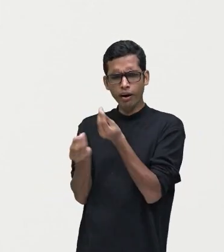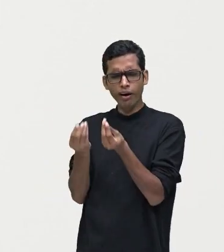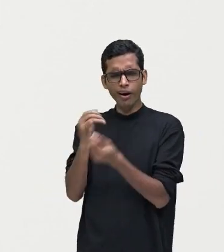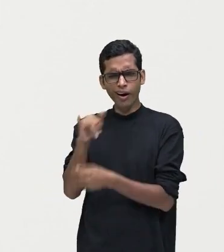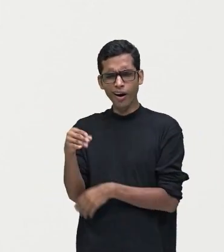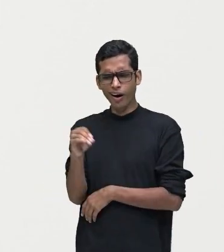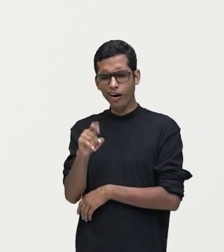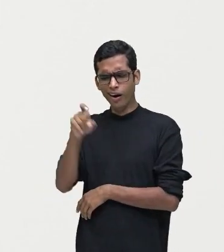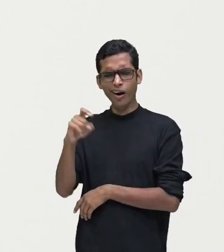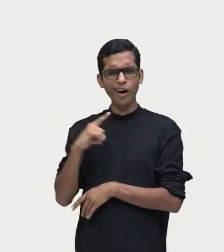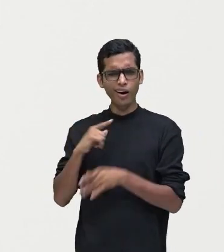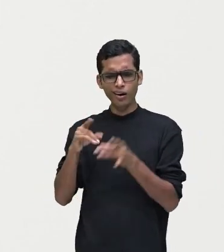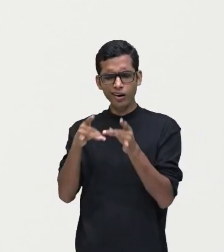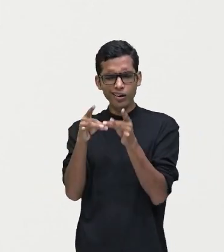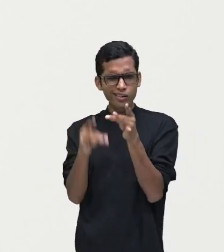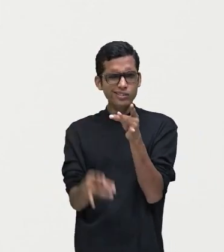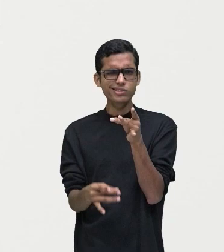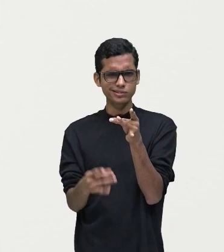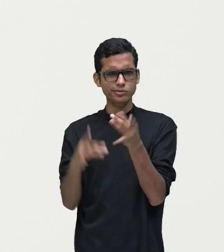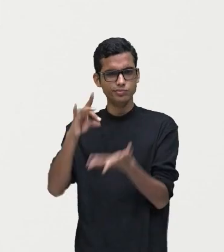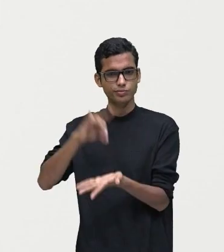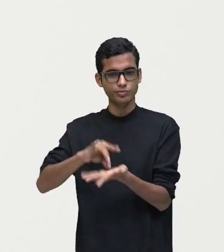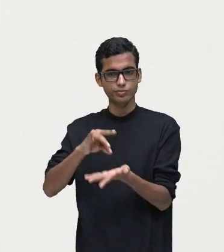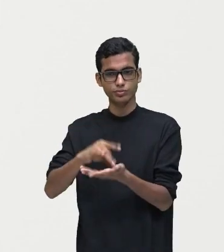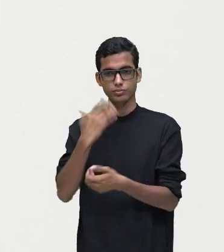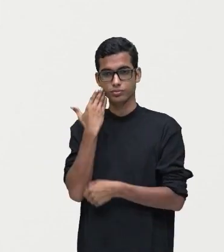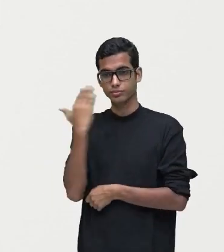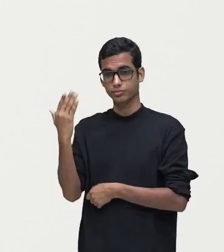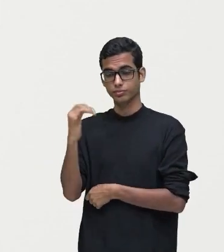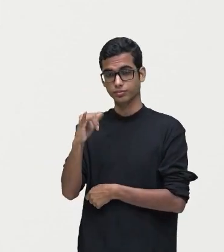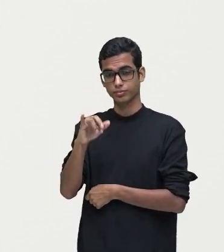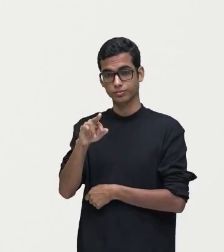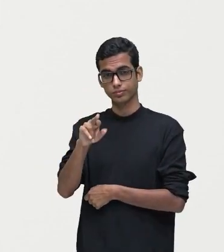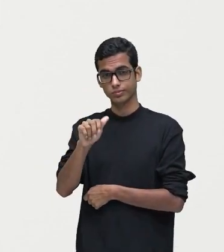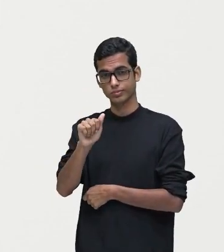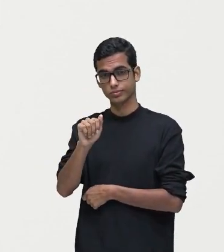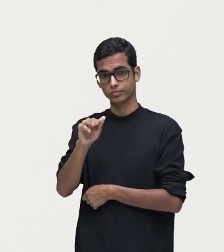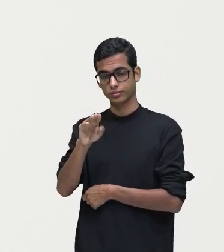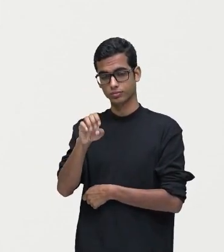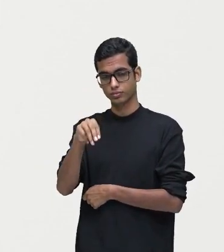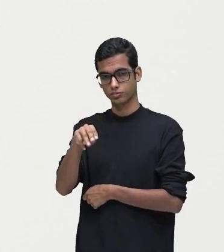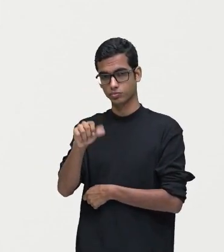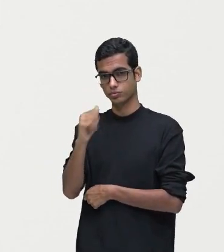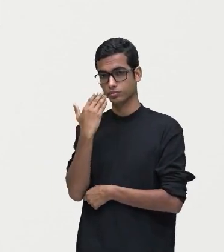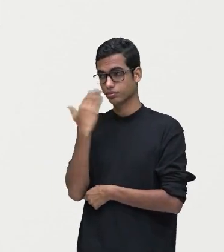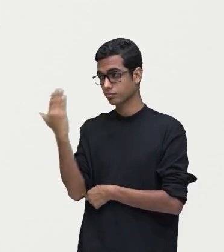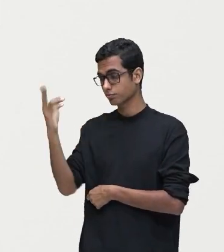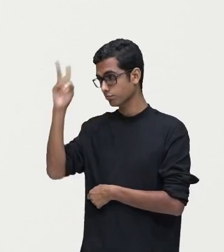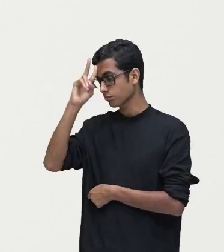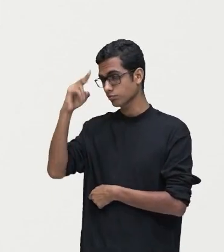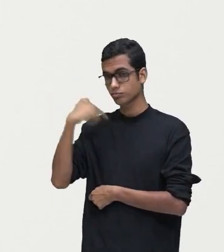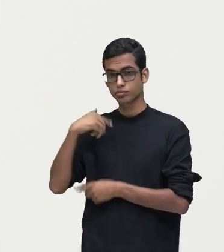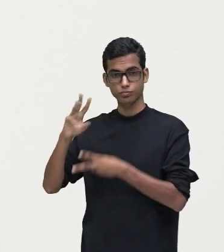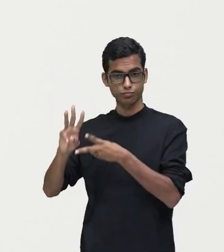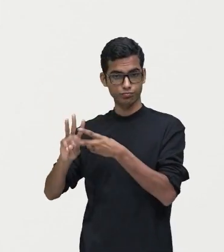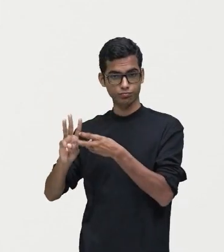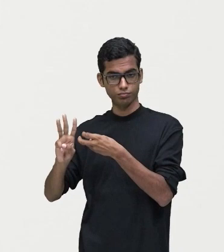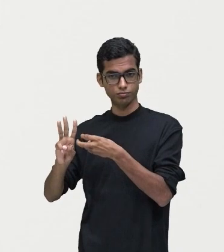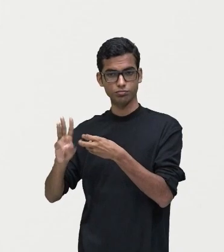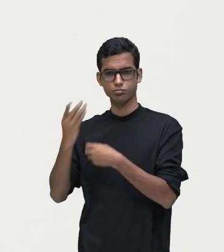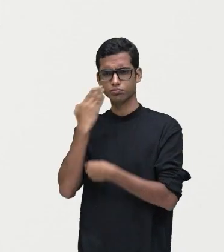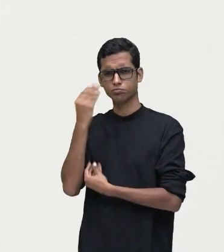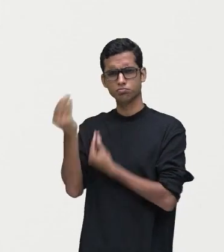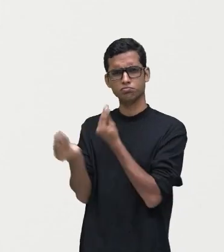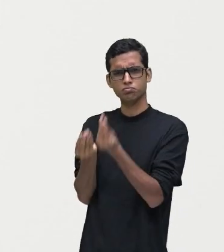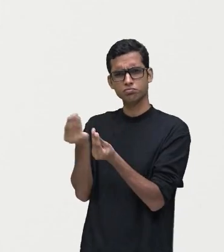descreve exatamente a Iracema, a personagem. A Iracema, lembrando, é uma índia, tá, gente? Observem